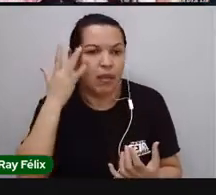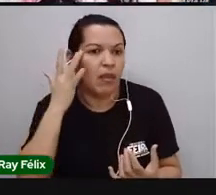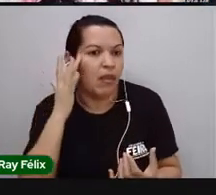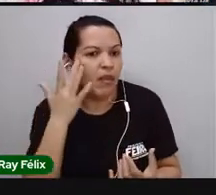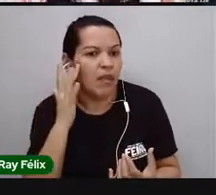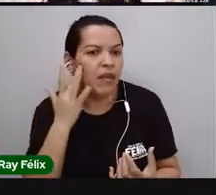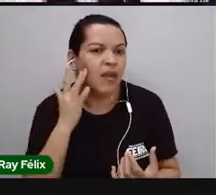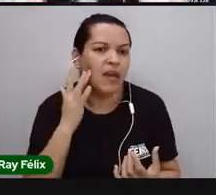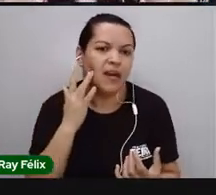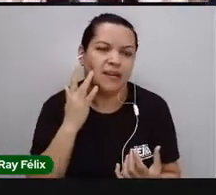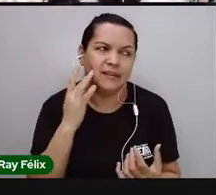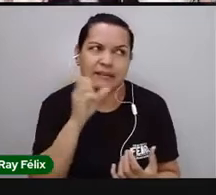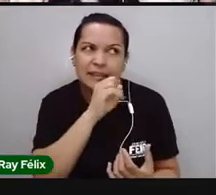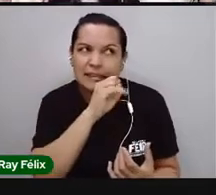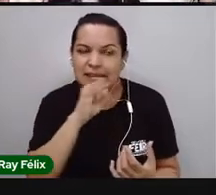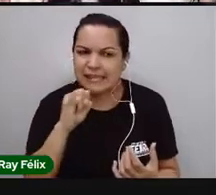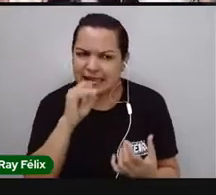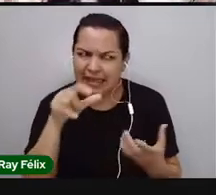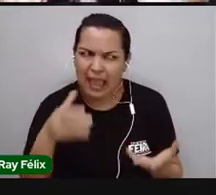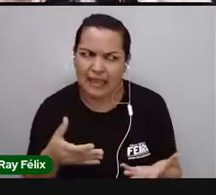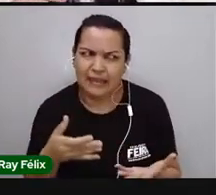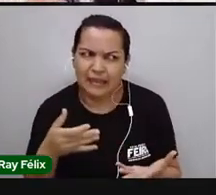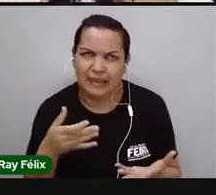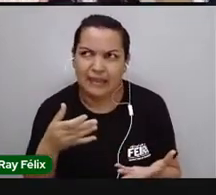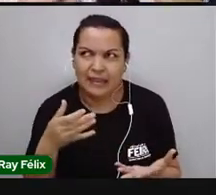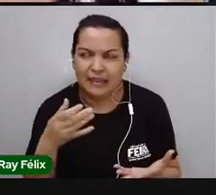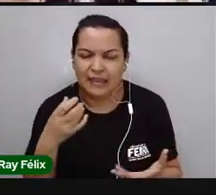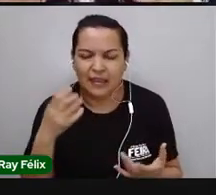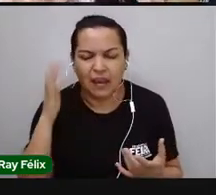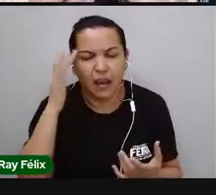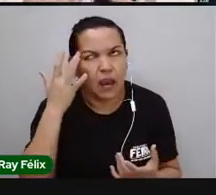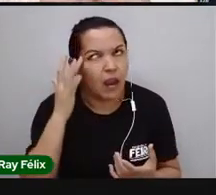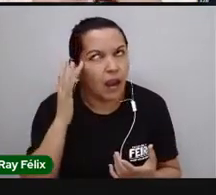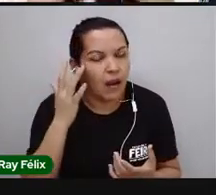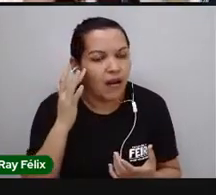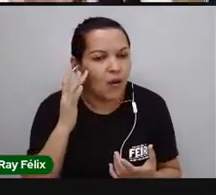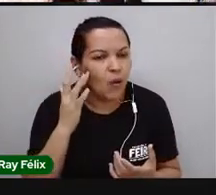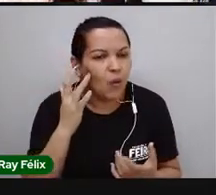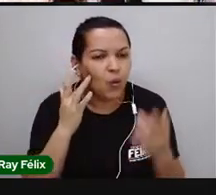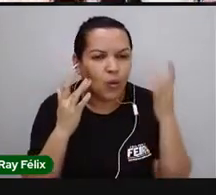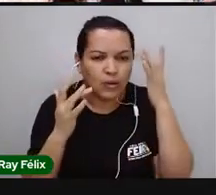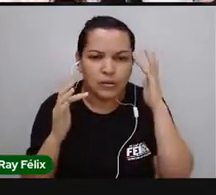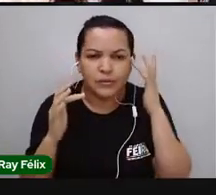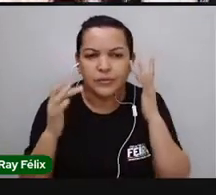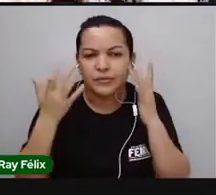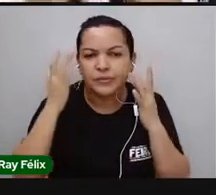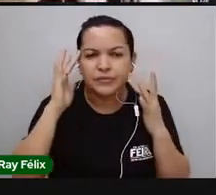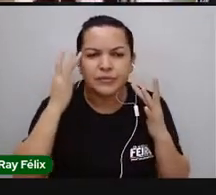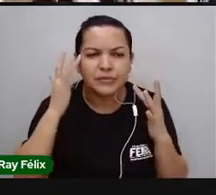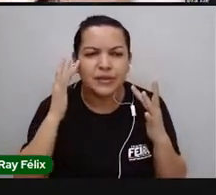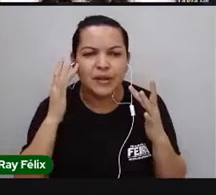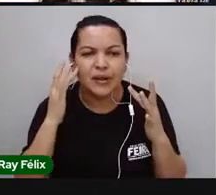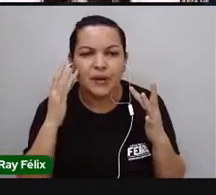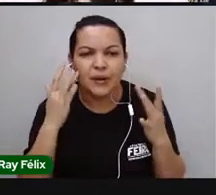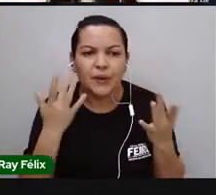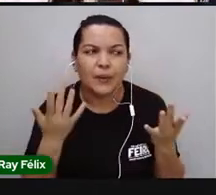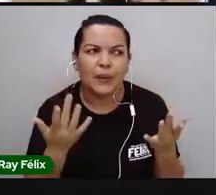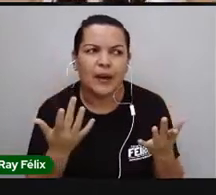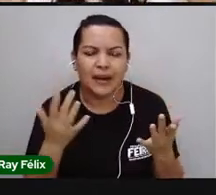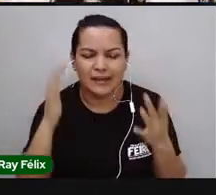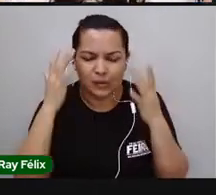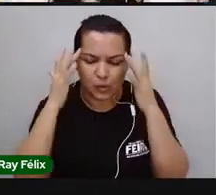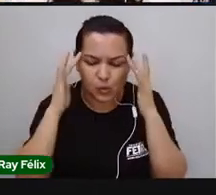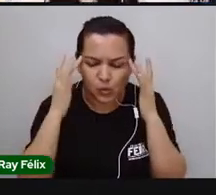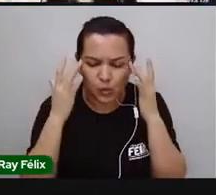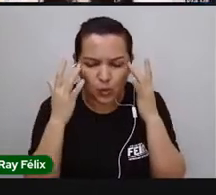pensar. Se aqui é quente por natureza. Então, normalmente a gente tá o quê? A gente soa. Além de ficar suando,